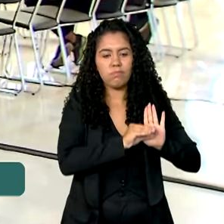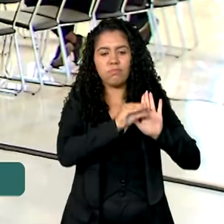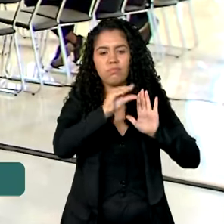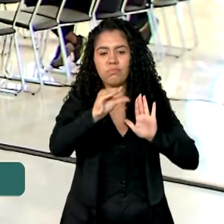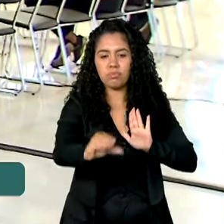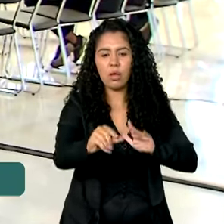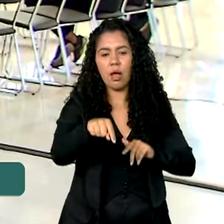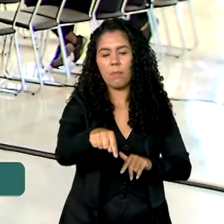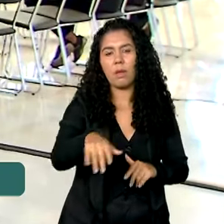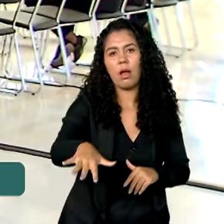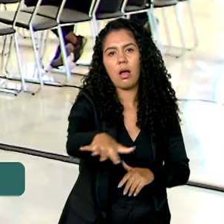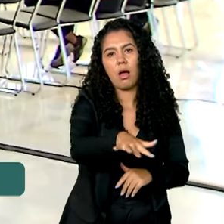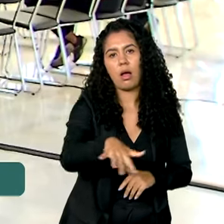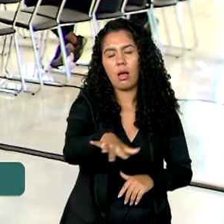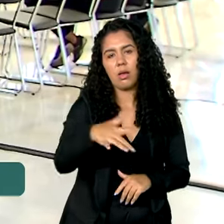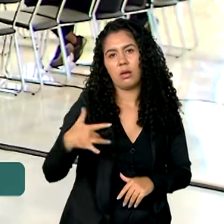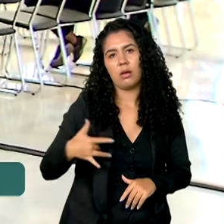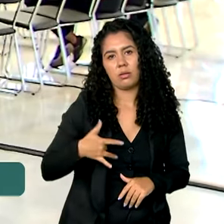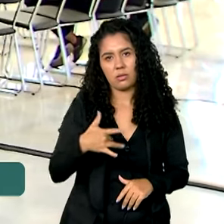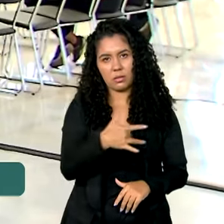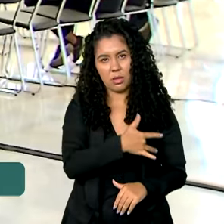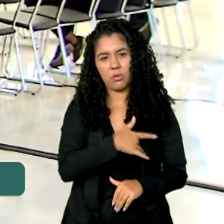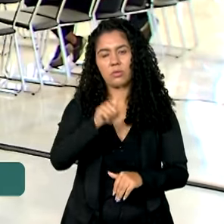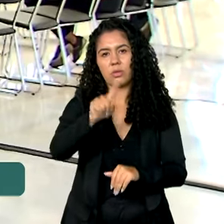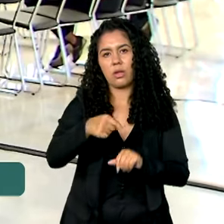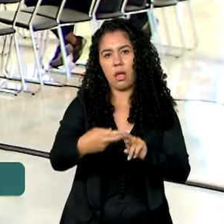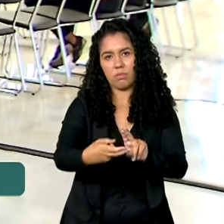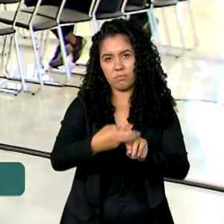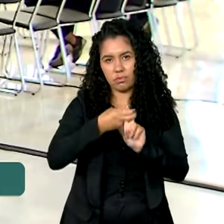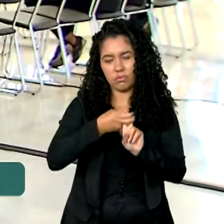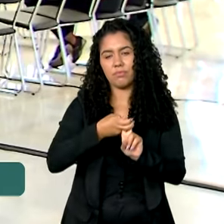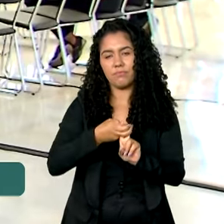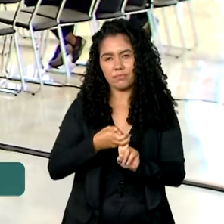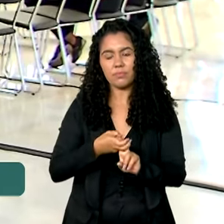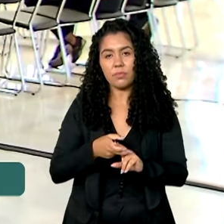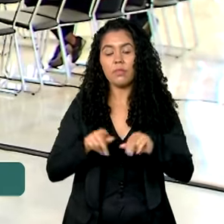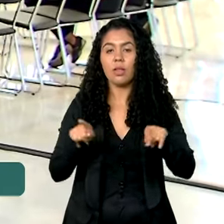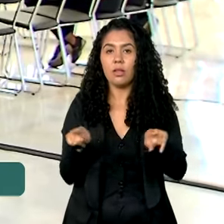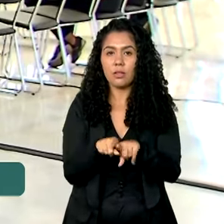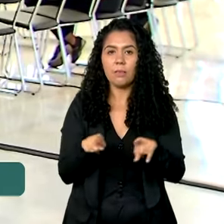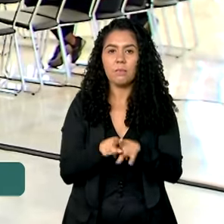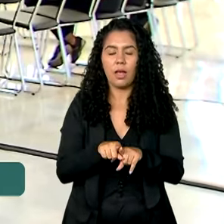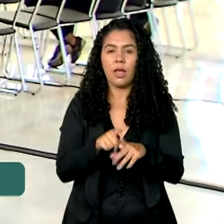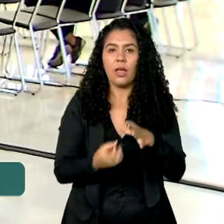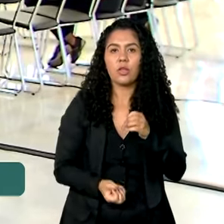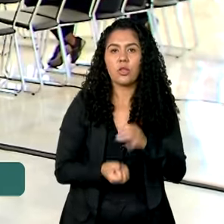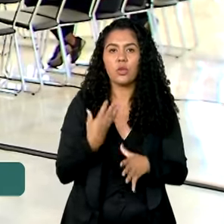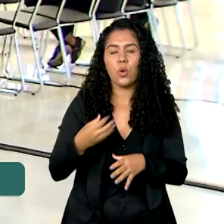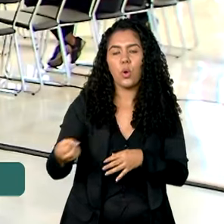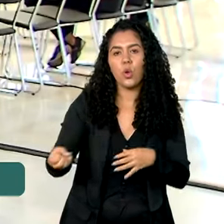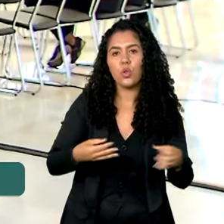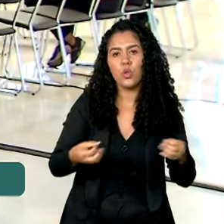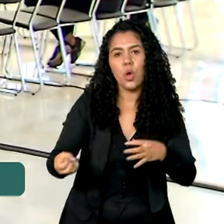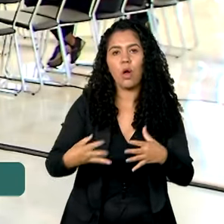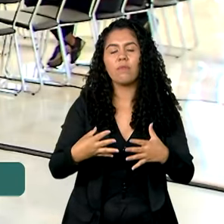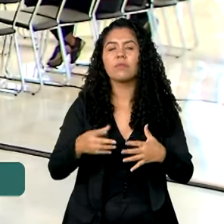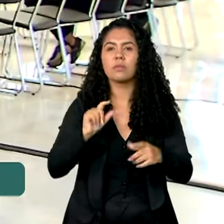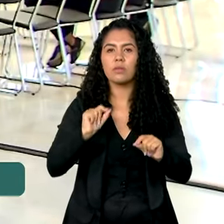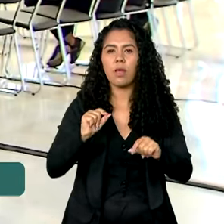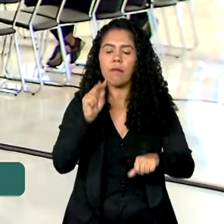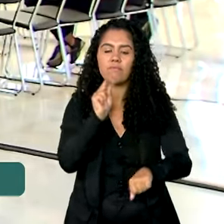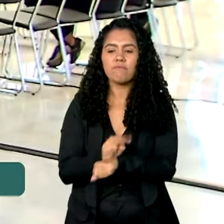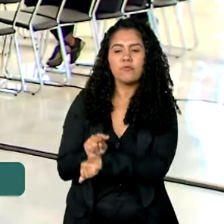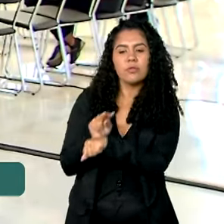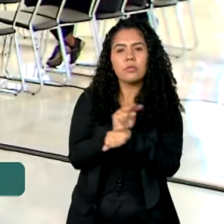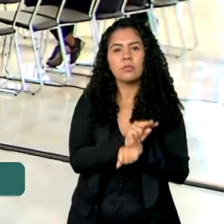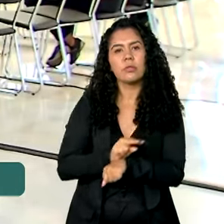das emendas será destinada ao Sistema Único de Saúde. Também foram criados novos gatilhos fiscais para